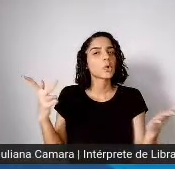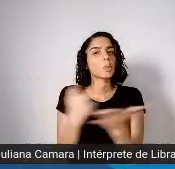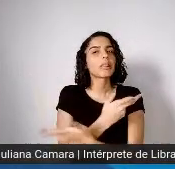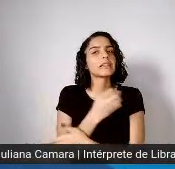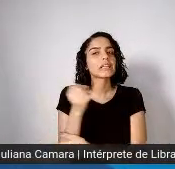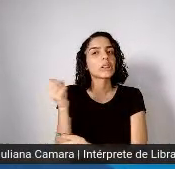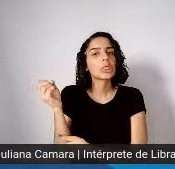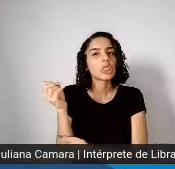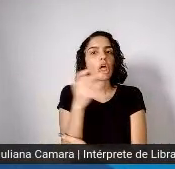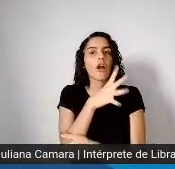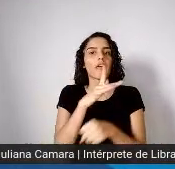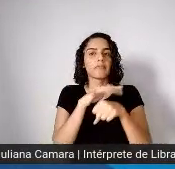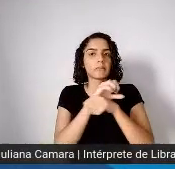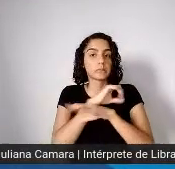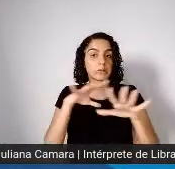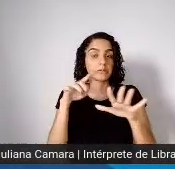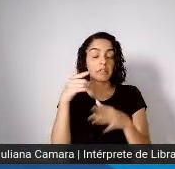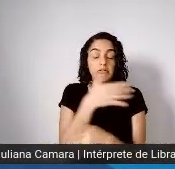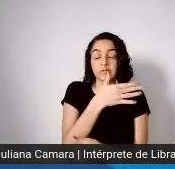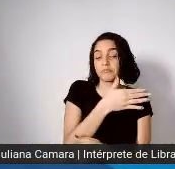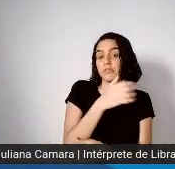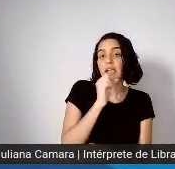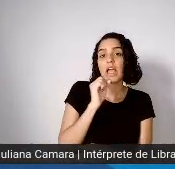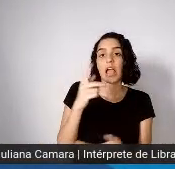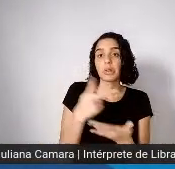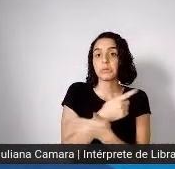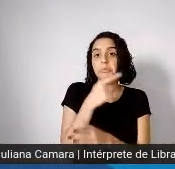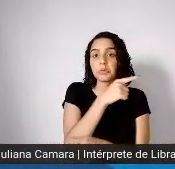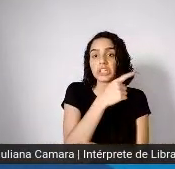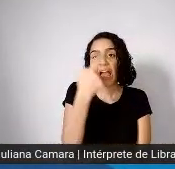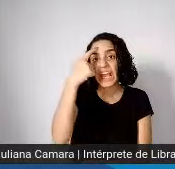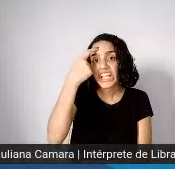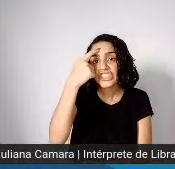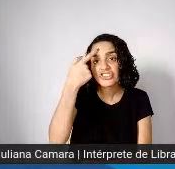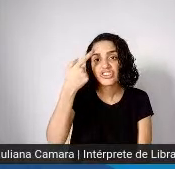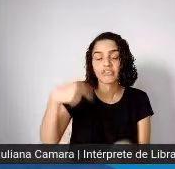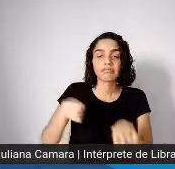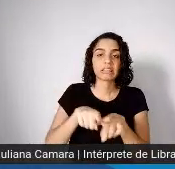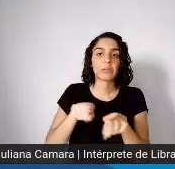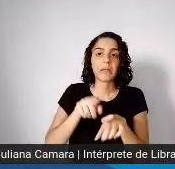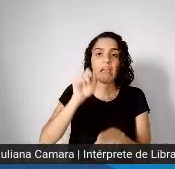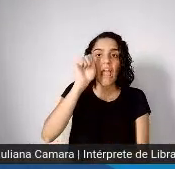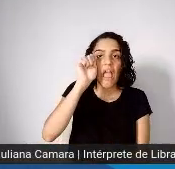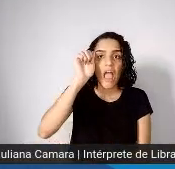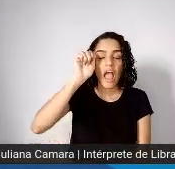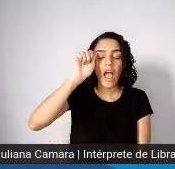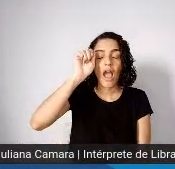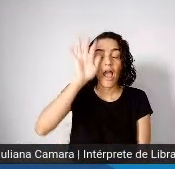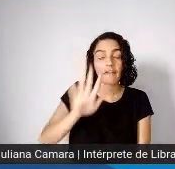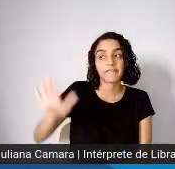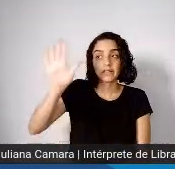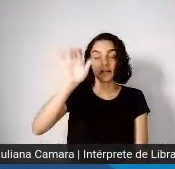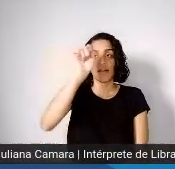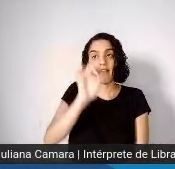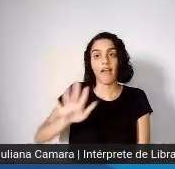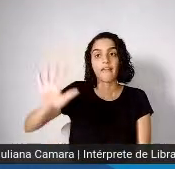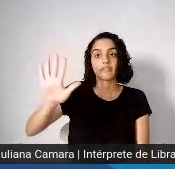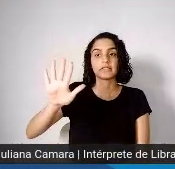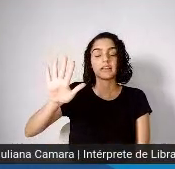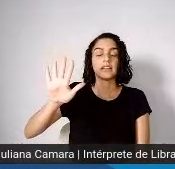o Sudeste Asiático, a Índia, algumas regiões da África e também do Brasil como